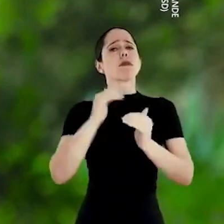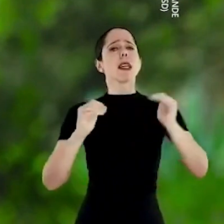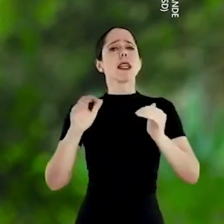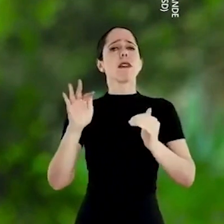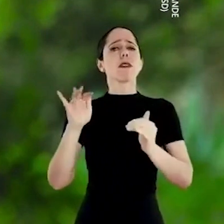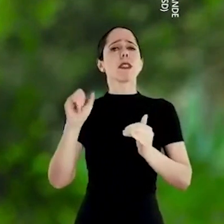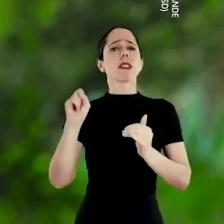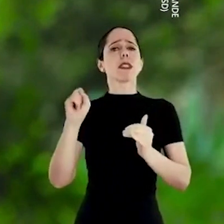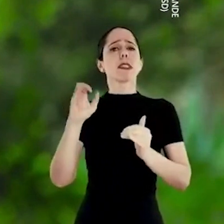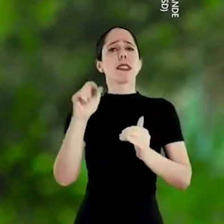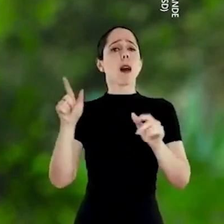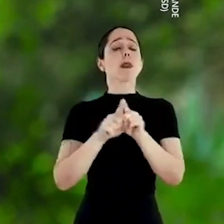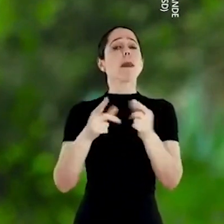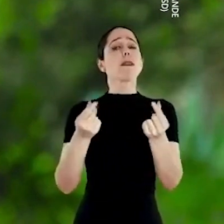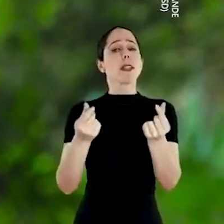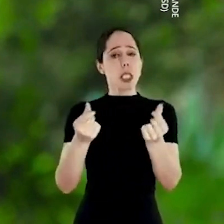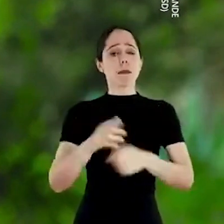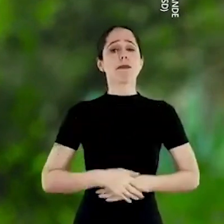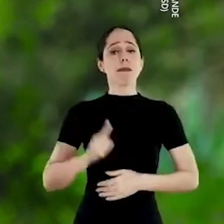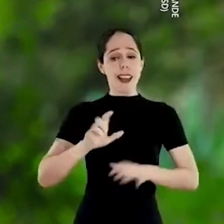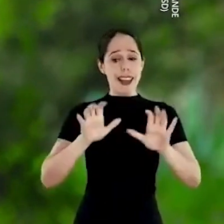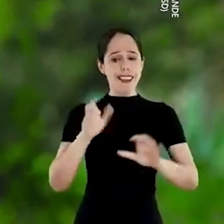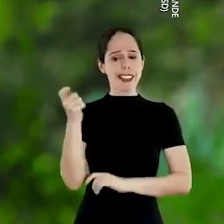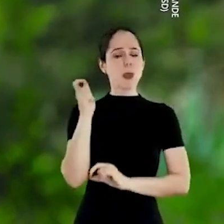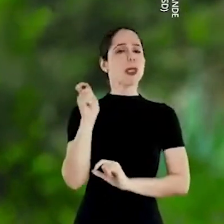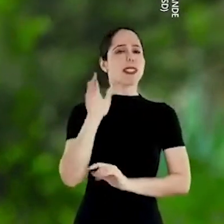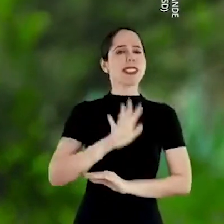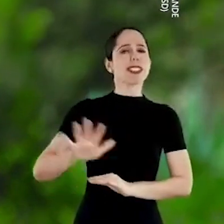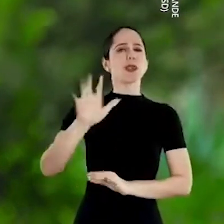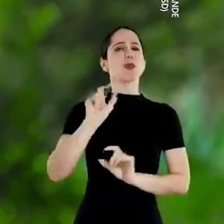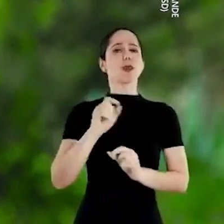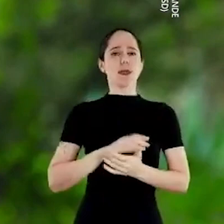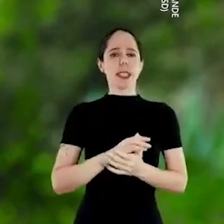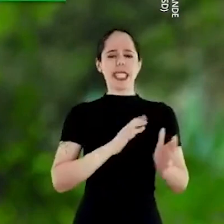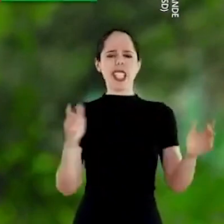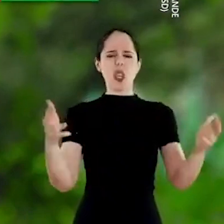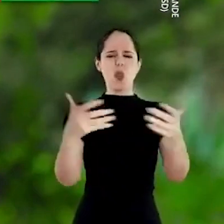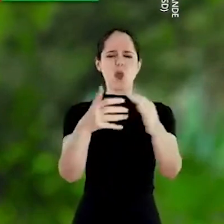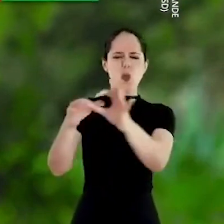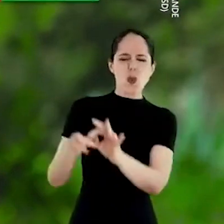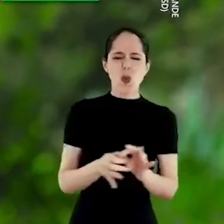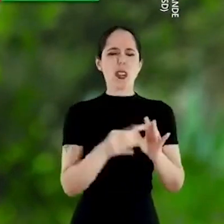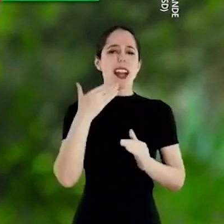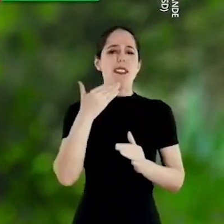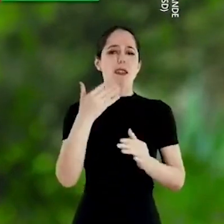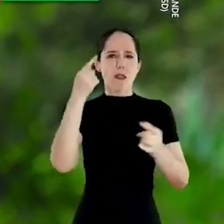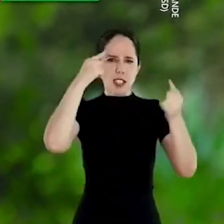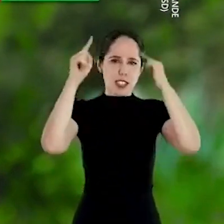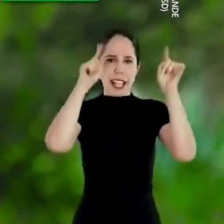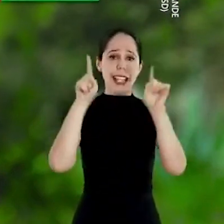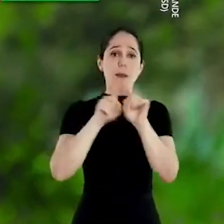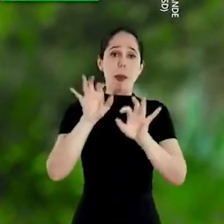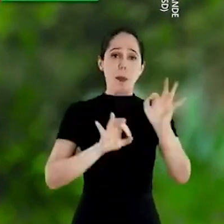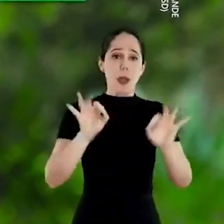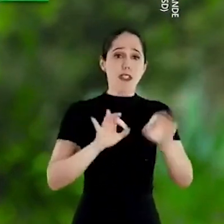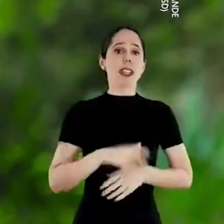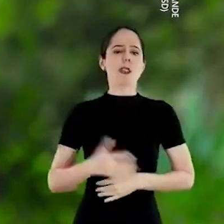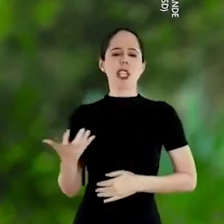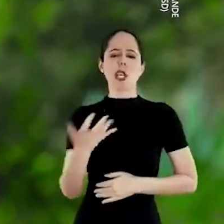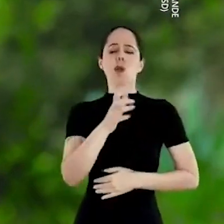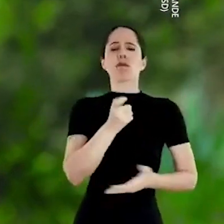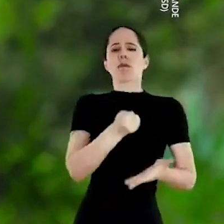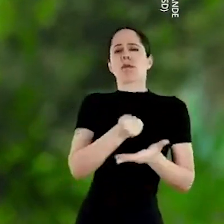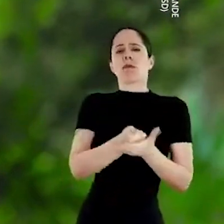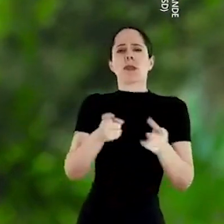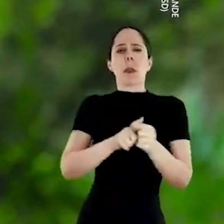do equilíbrio fiscal e financeiro. É esse Rio Grande que se une a favor das ideias e dos projetos e